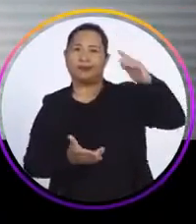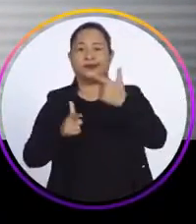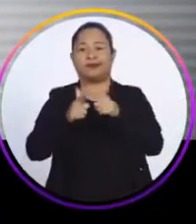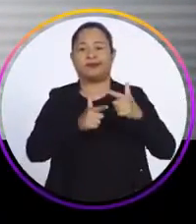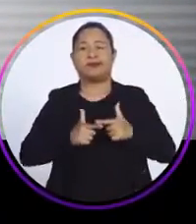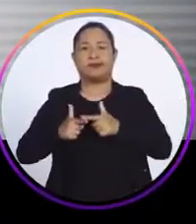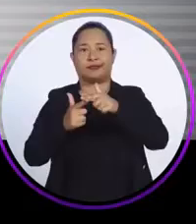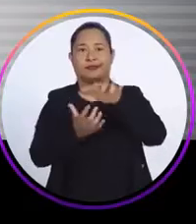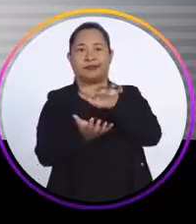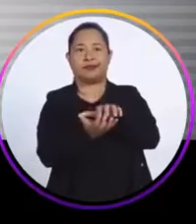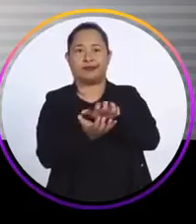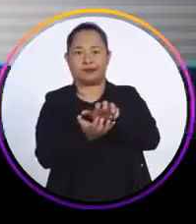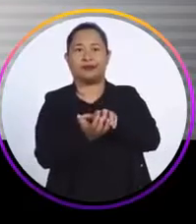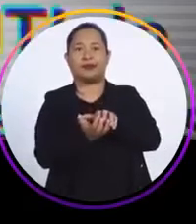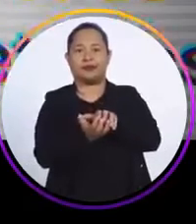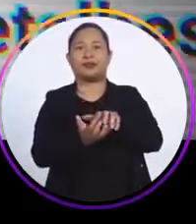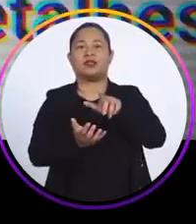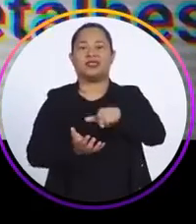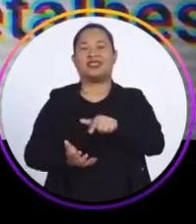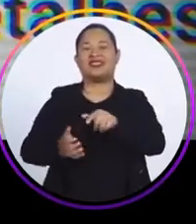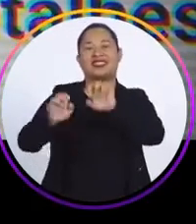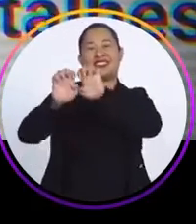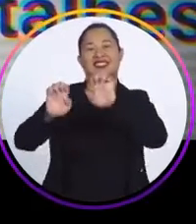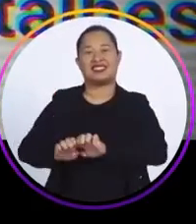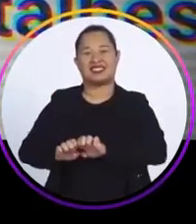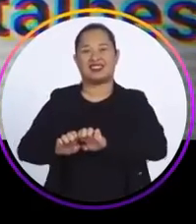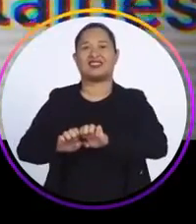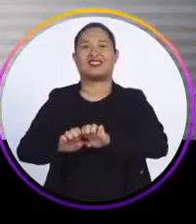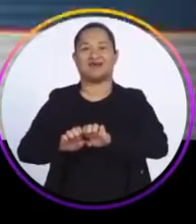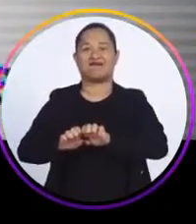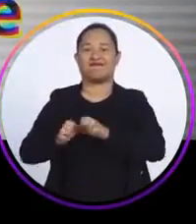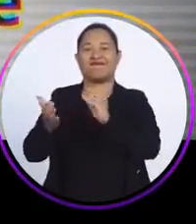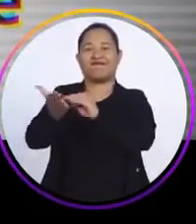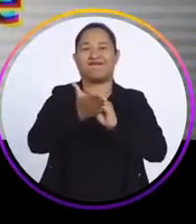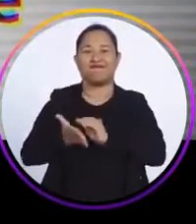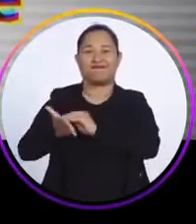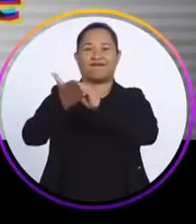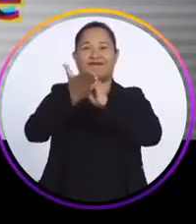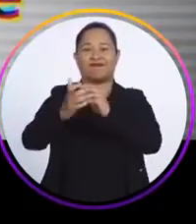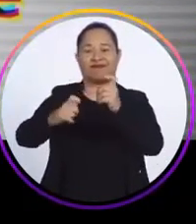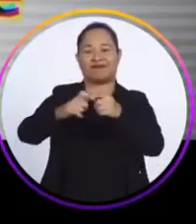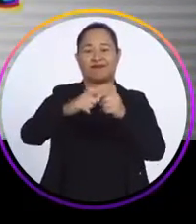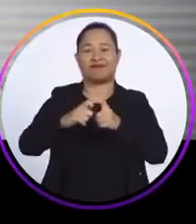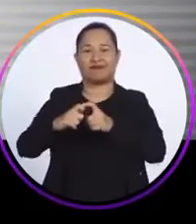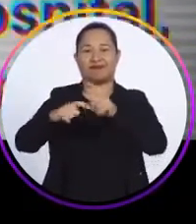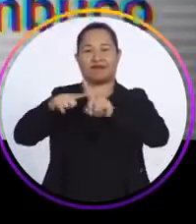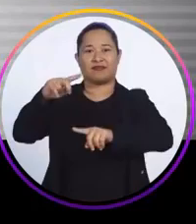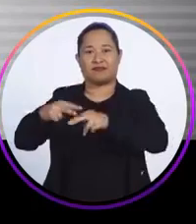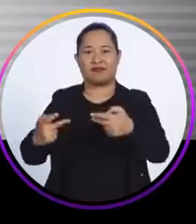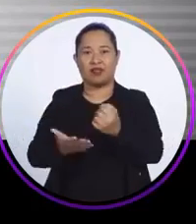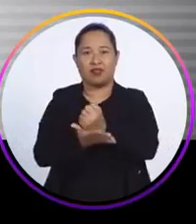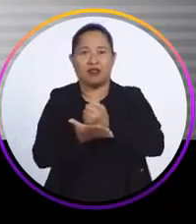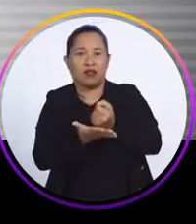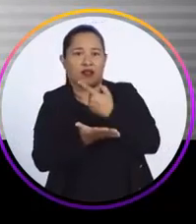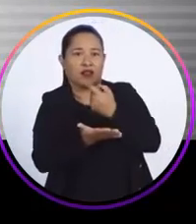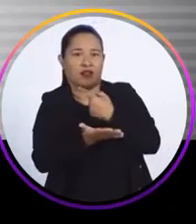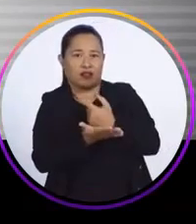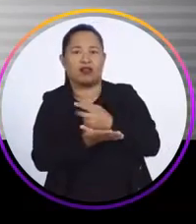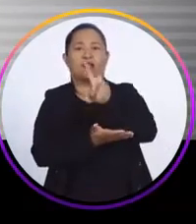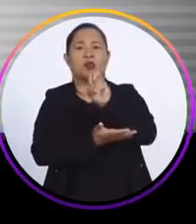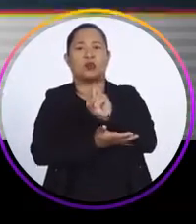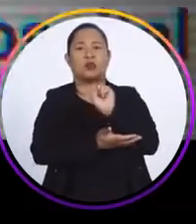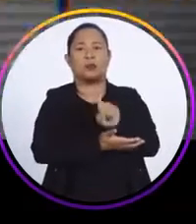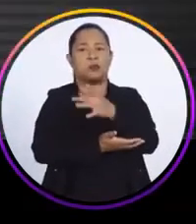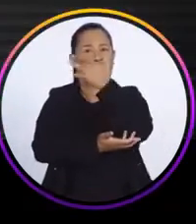principal problema de Pernambuco. A rede é mal estruturada e mal distribuída. Faltam médicos, materiais e remédios.